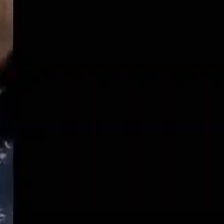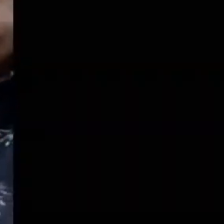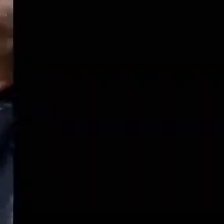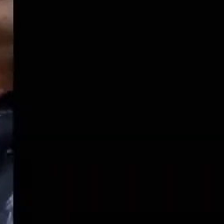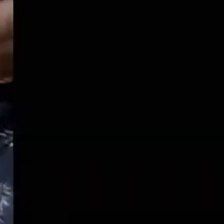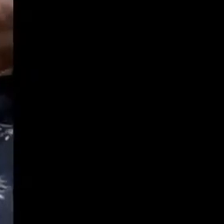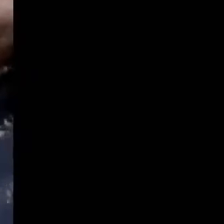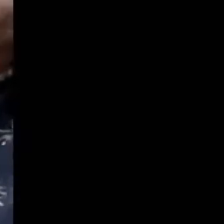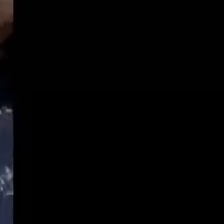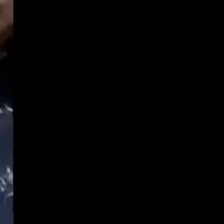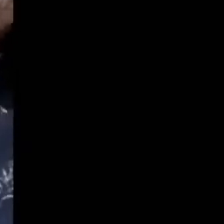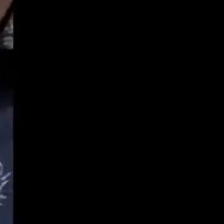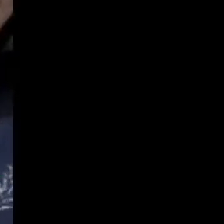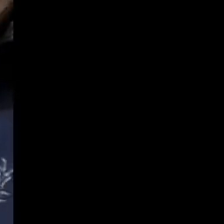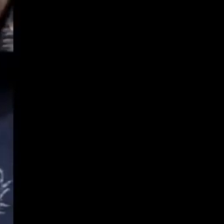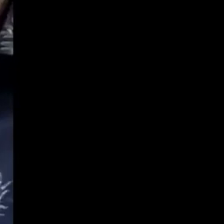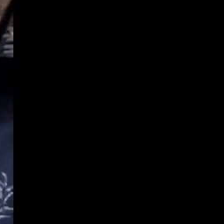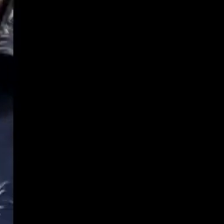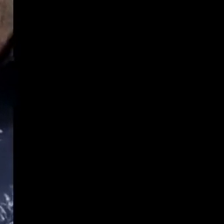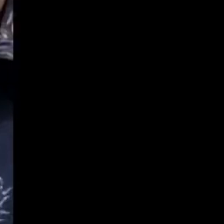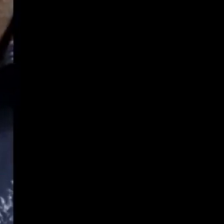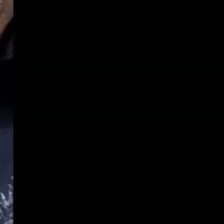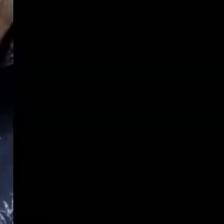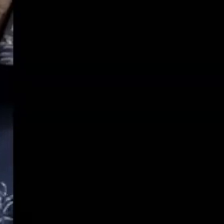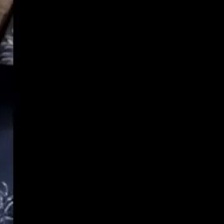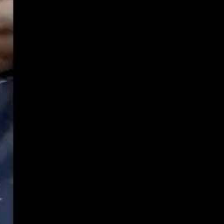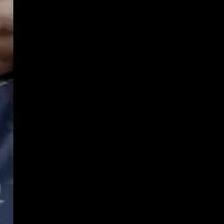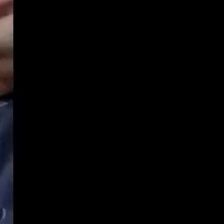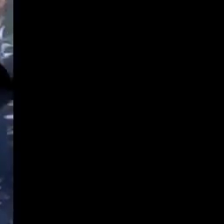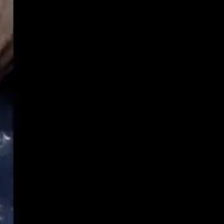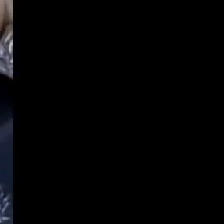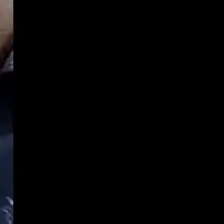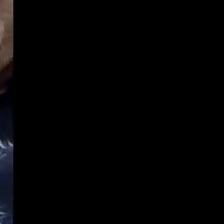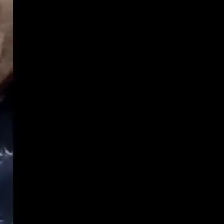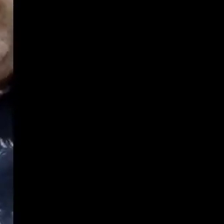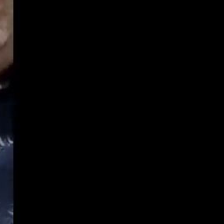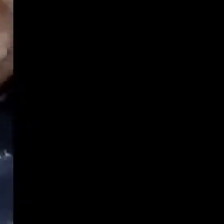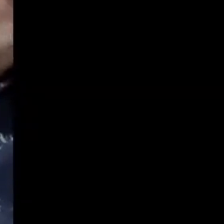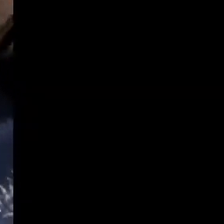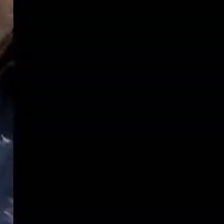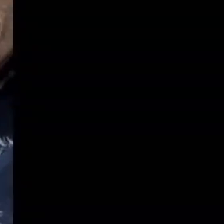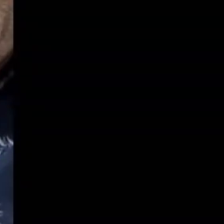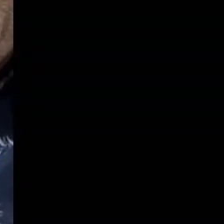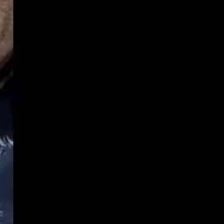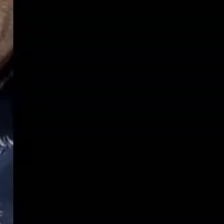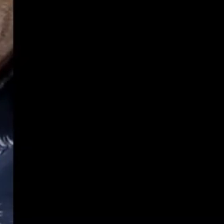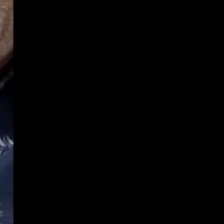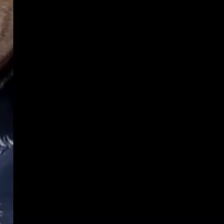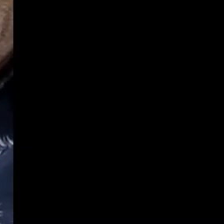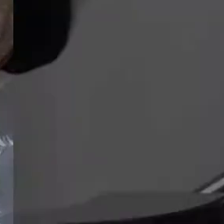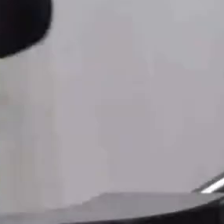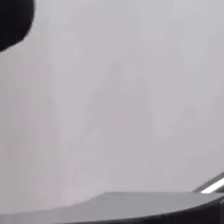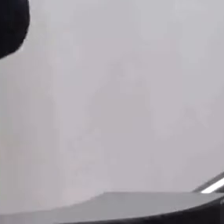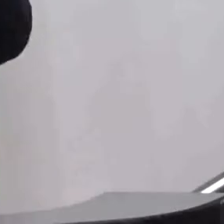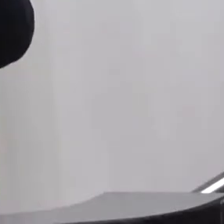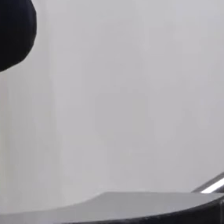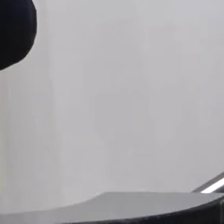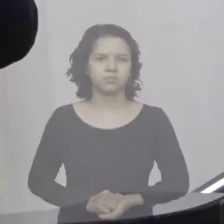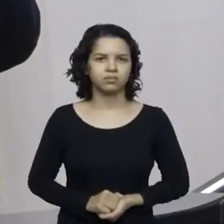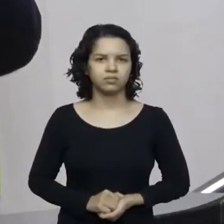trabalhos, cobrando aquilo que o Blumenau merece, fiscalizando a aplicação. Beleza, estou aqui acompanhando. Beleza,